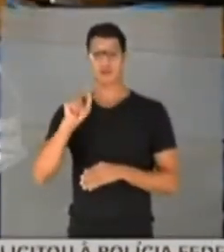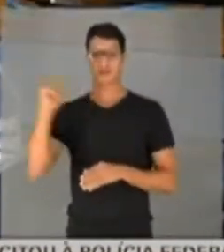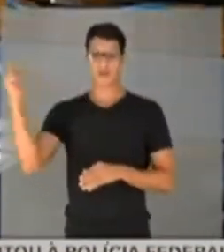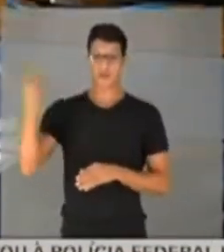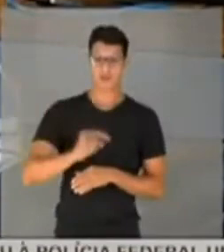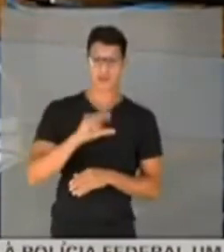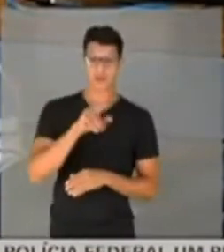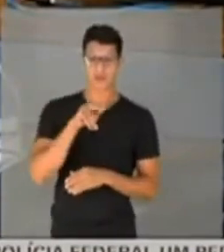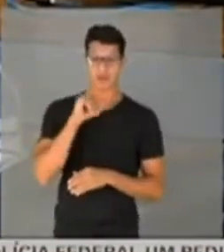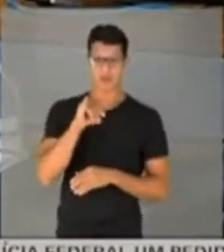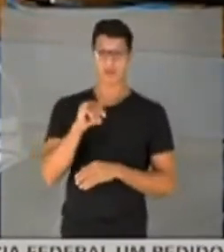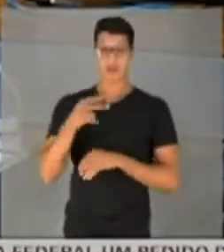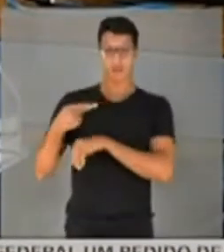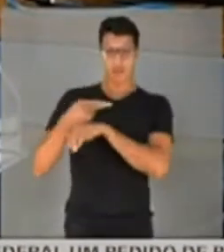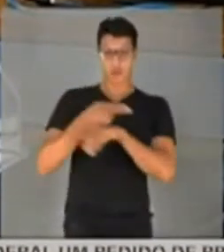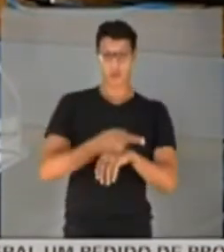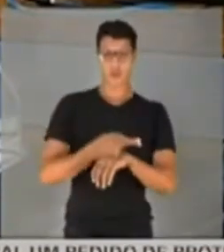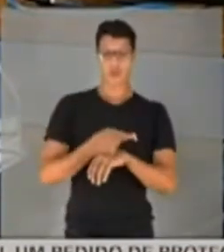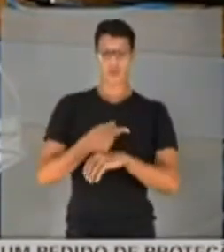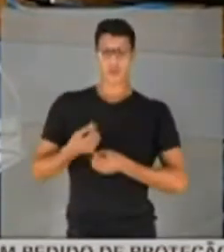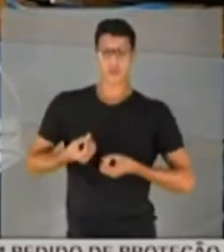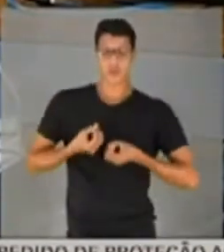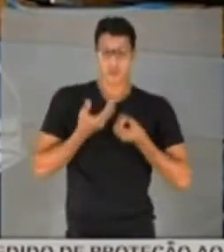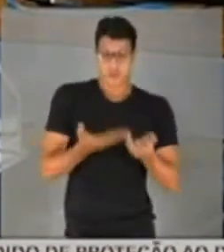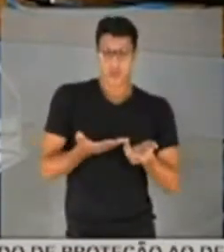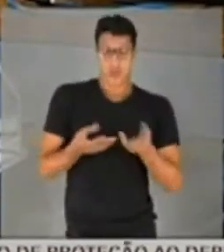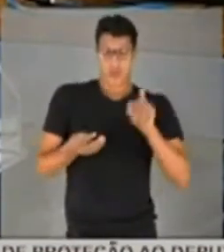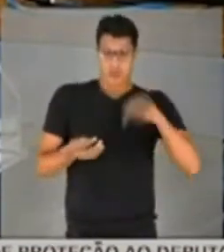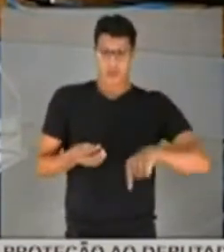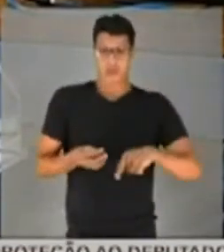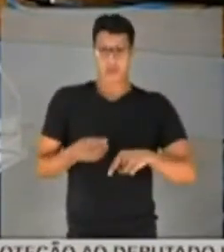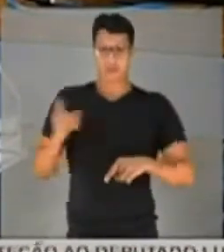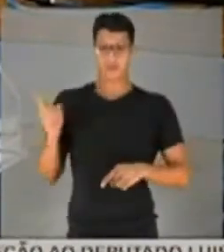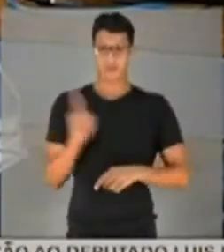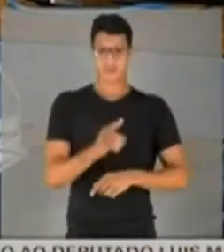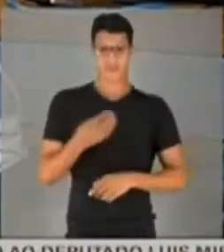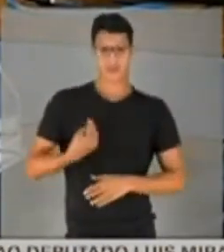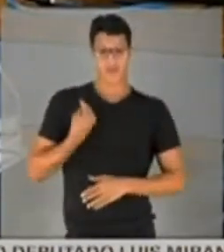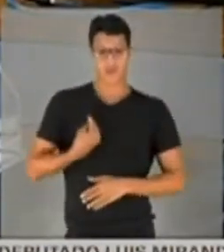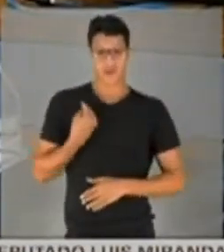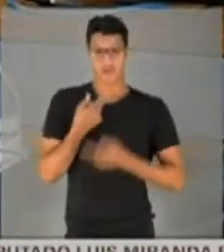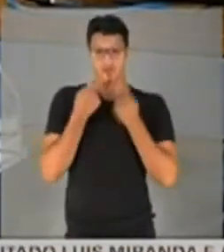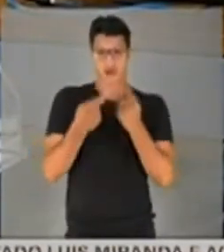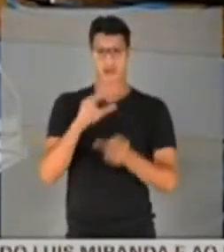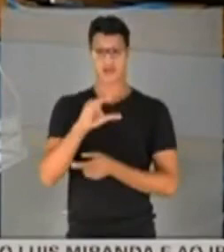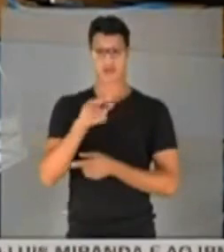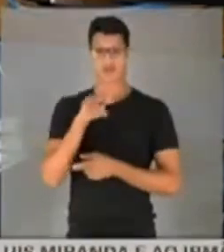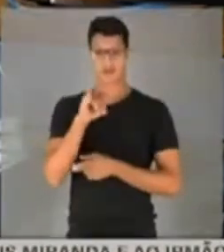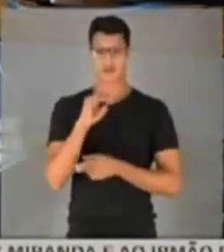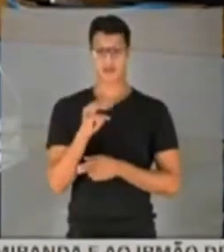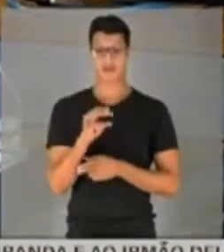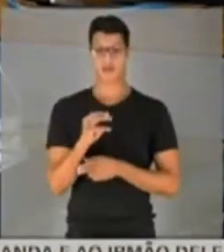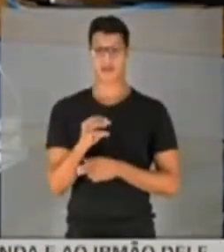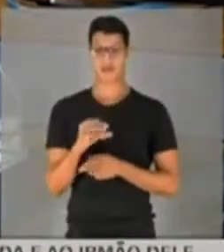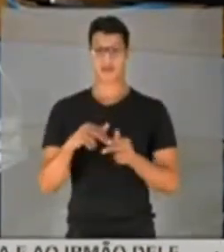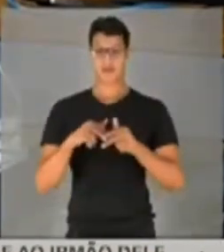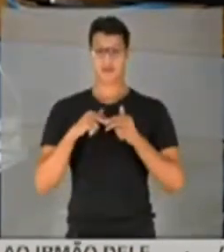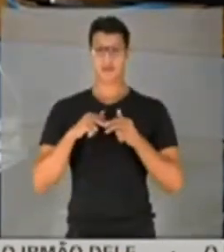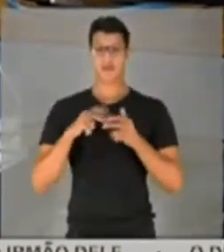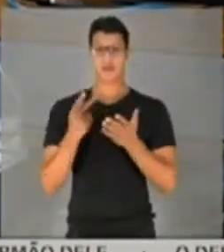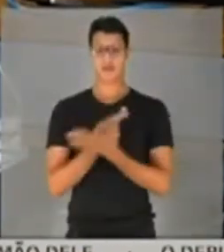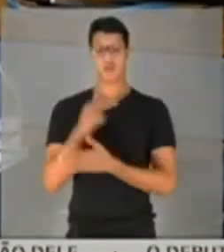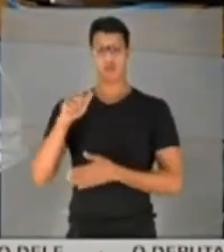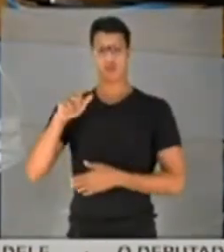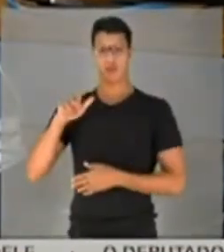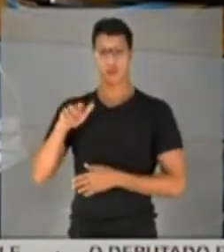veio até a CPI, que procurou se dispor a comparecer e a falar na CPI, pela circunstância